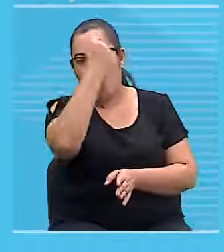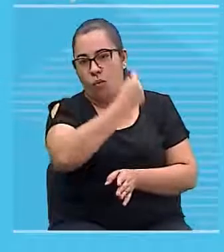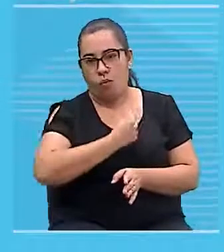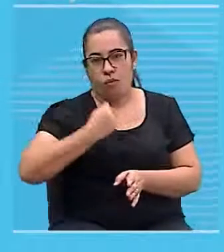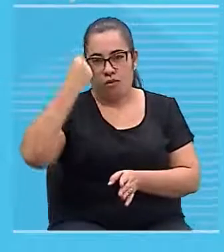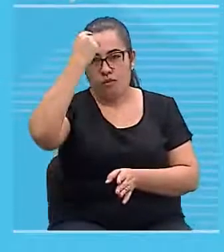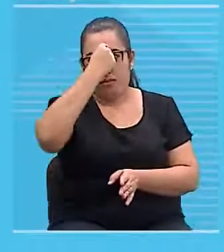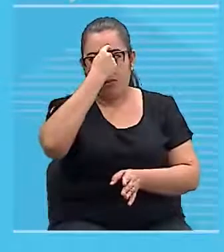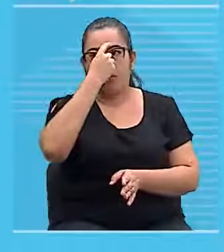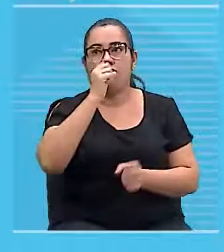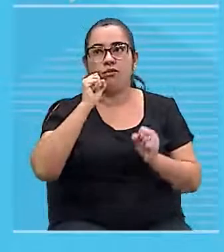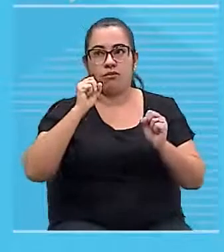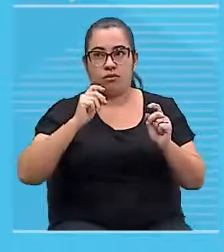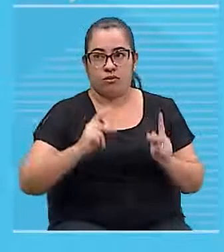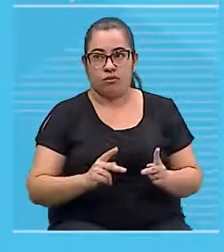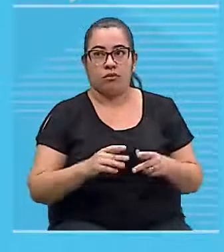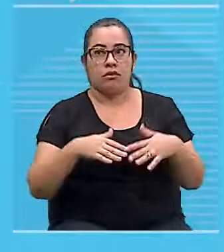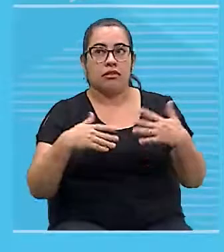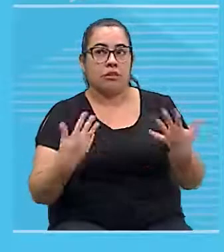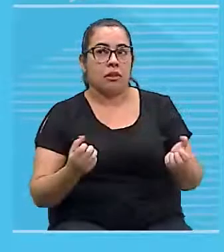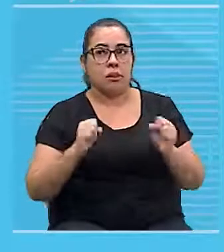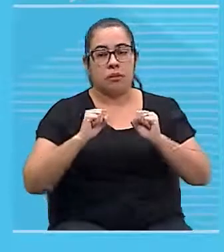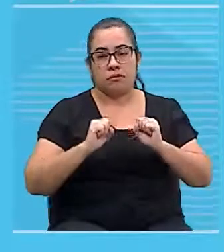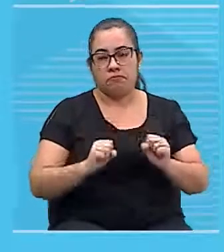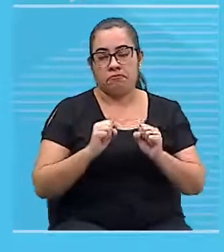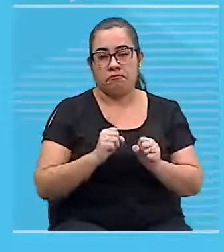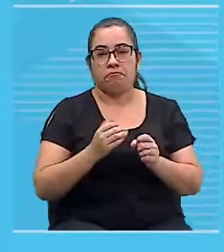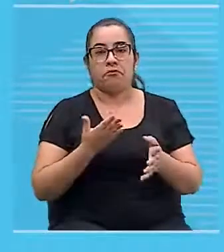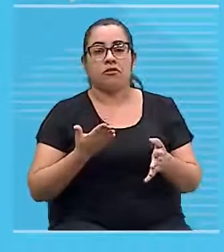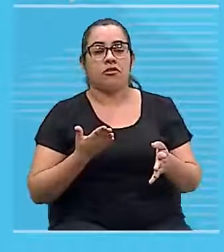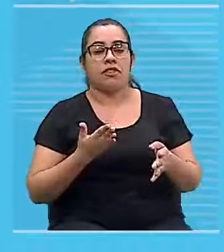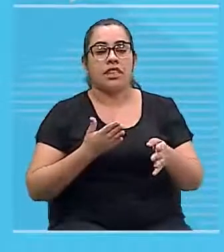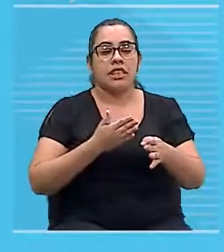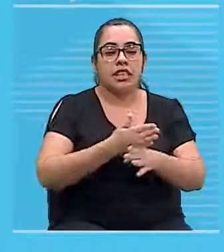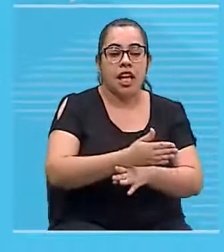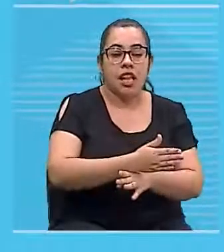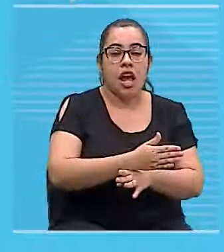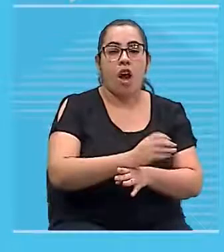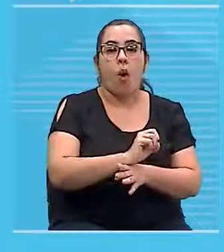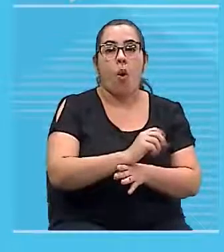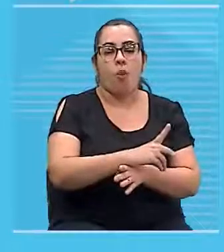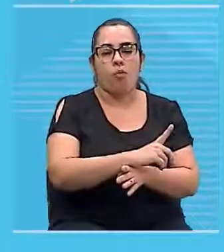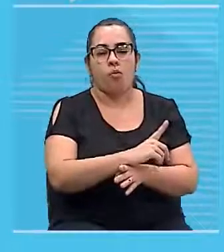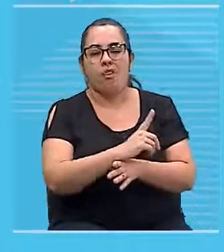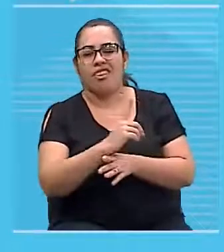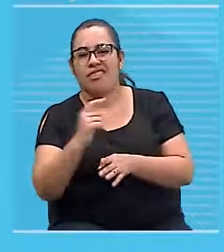Certo? Esse sentido pode ser de entrada ou pode ser de saída.